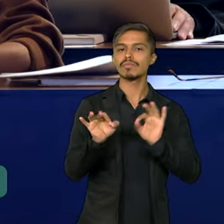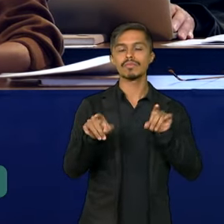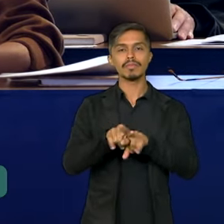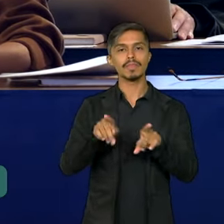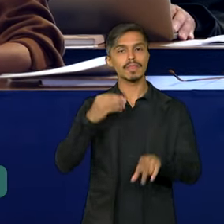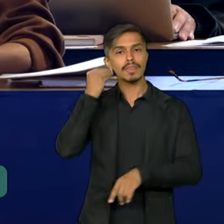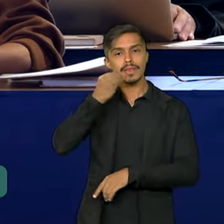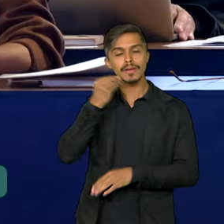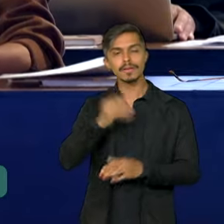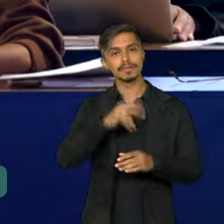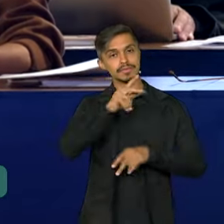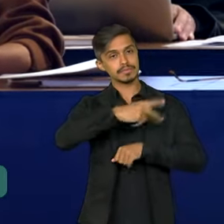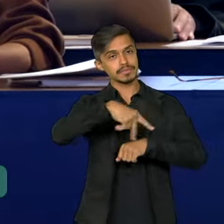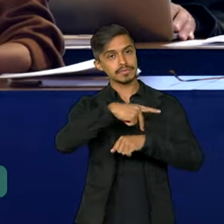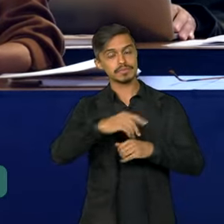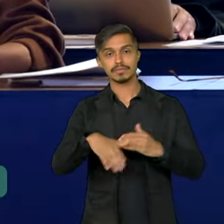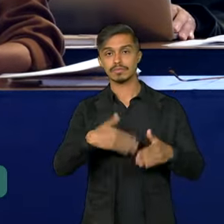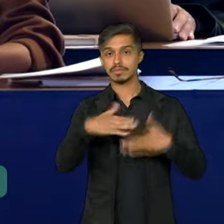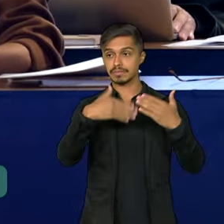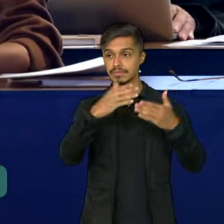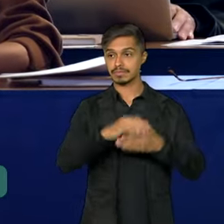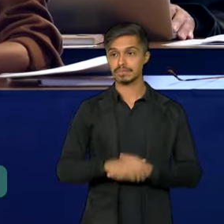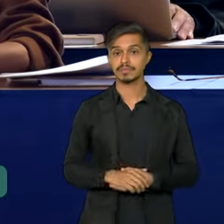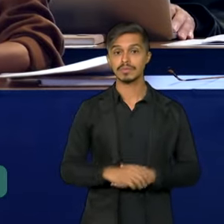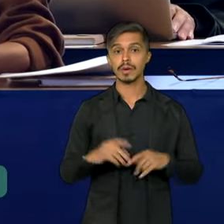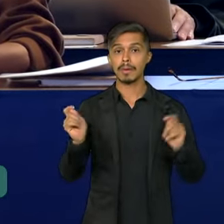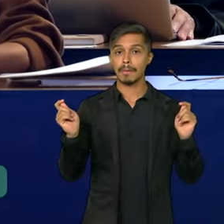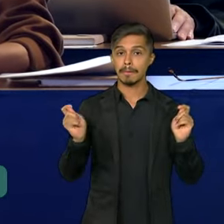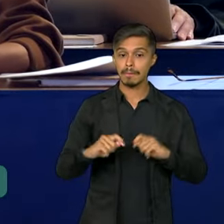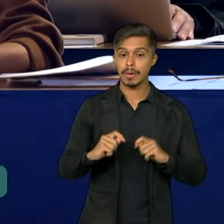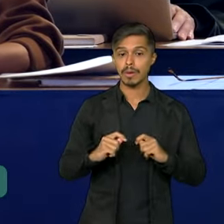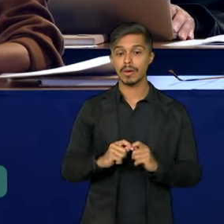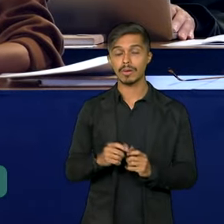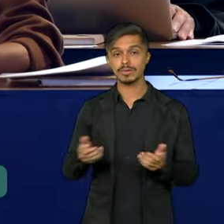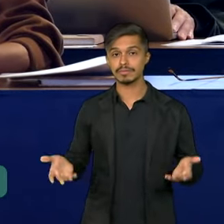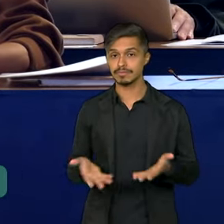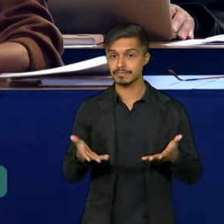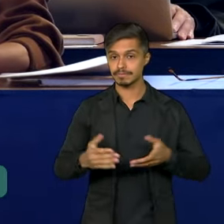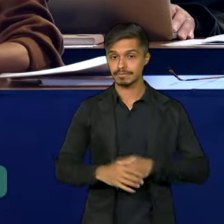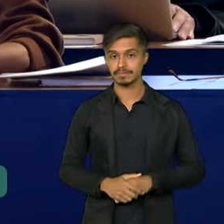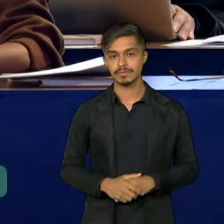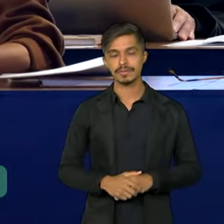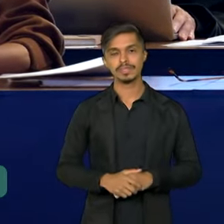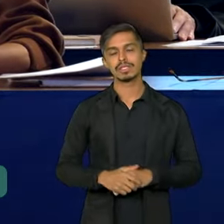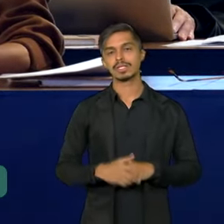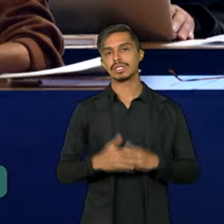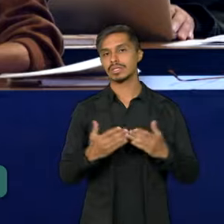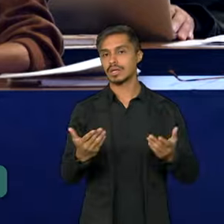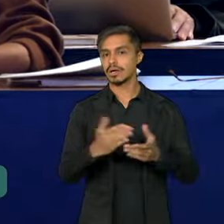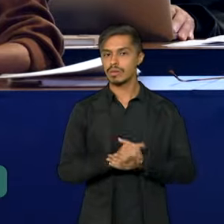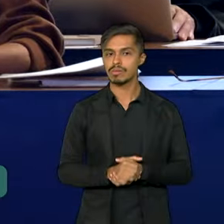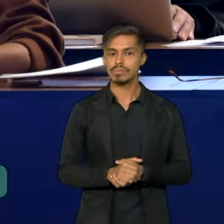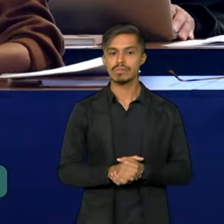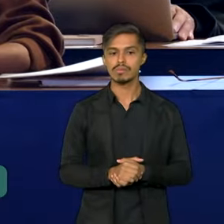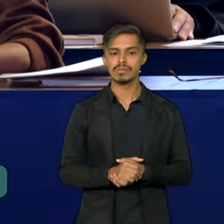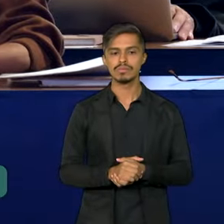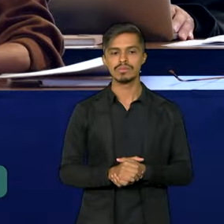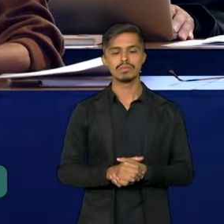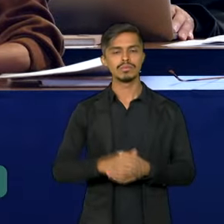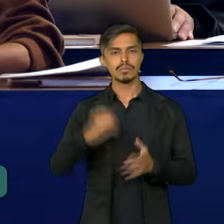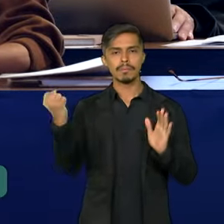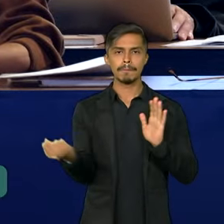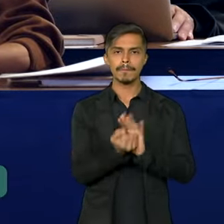experiência dos países em desenvolvimento podem deixar como legado. Para tanto, estabeleceu como